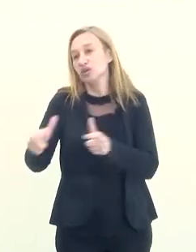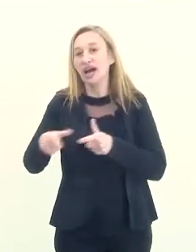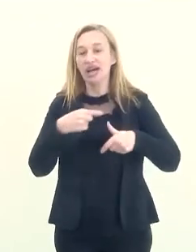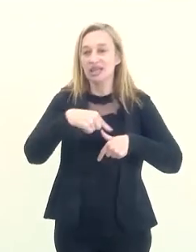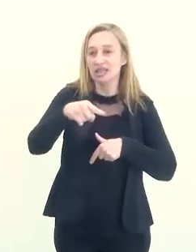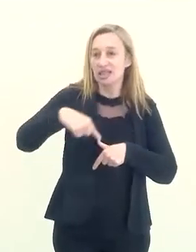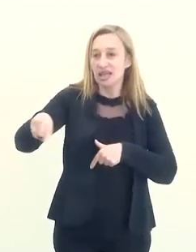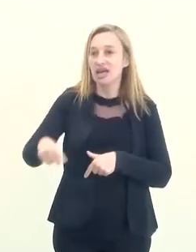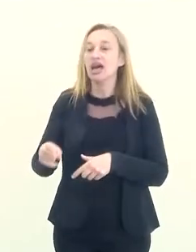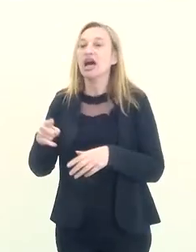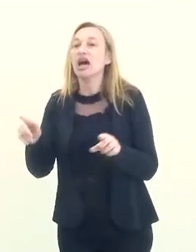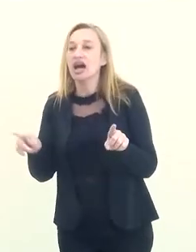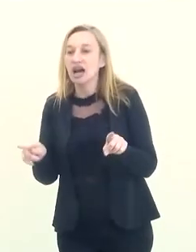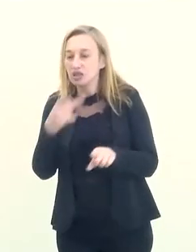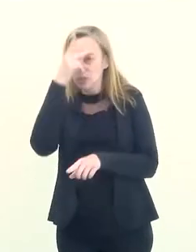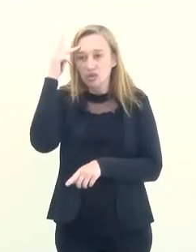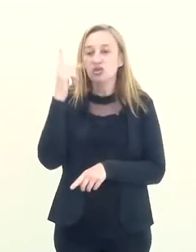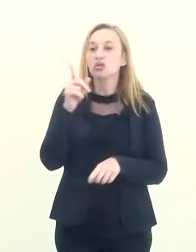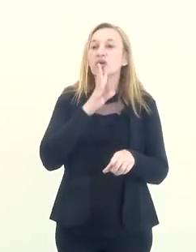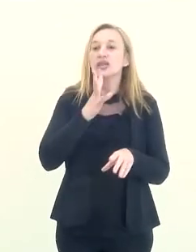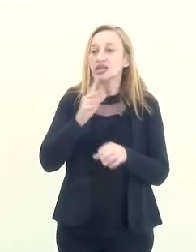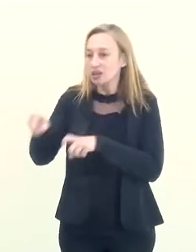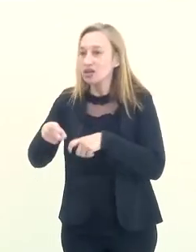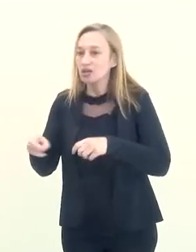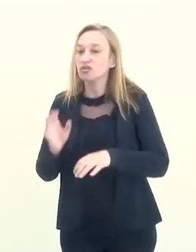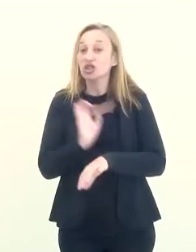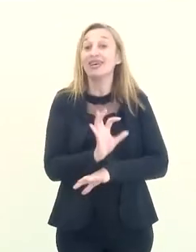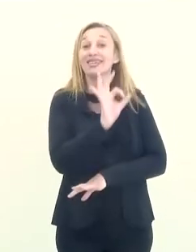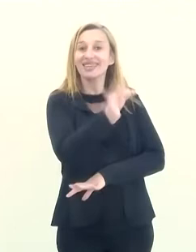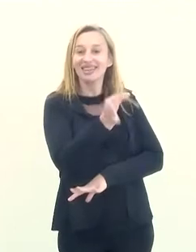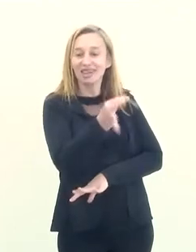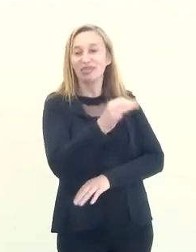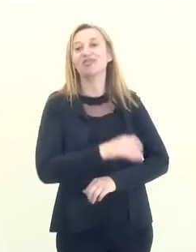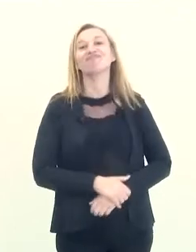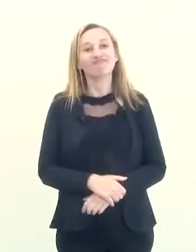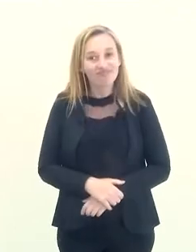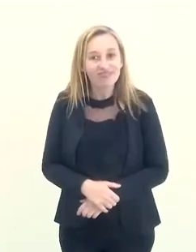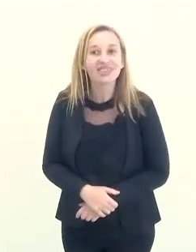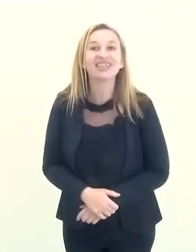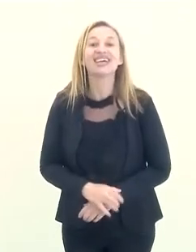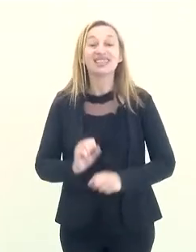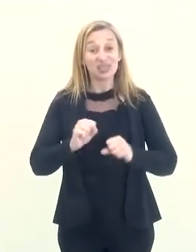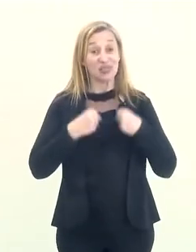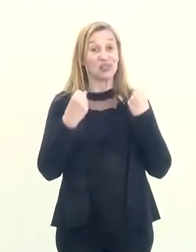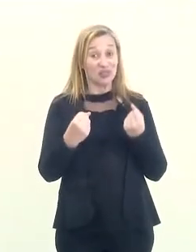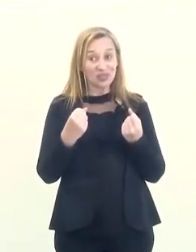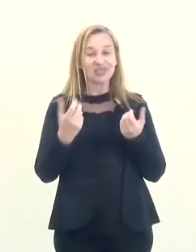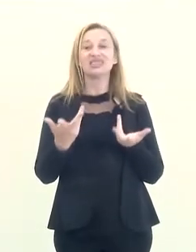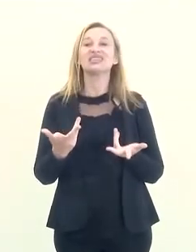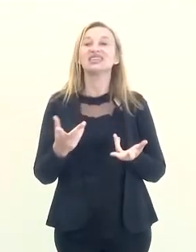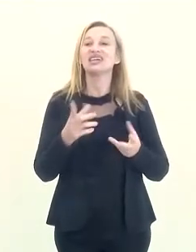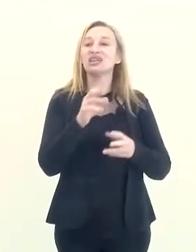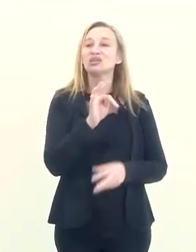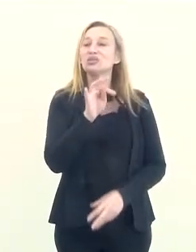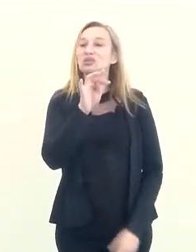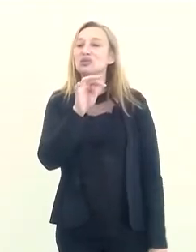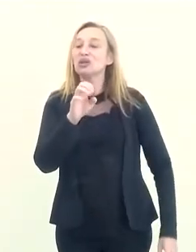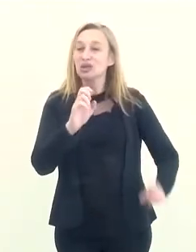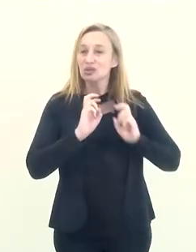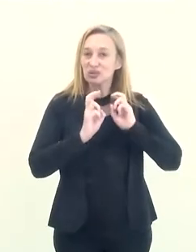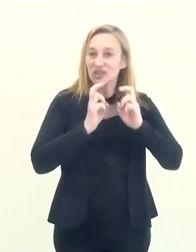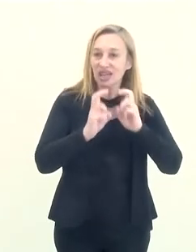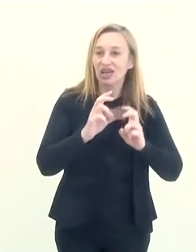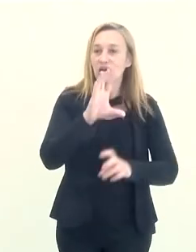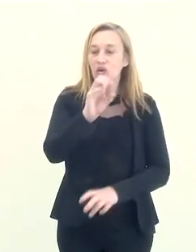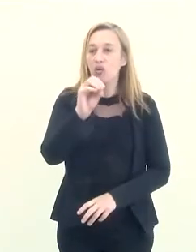também essa operação para levar as pessoas a conhecerem o interior do Estado? Exatamente, essa a grande força do